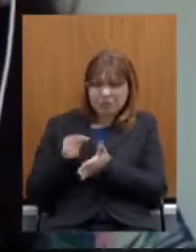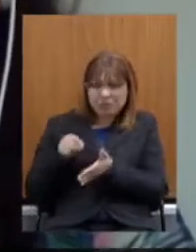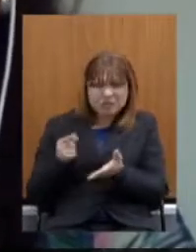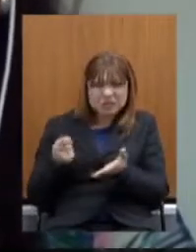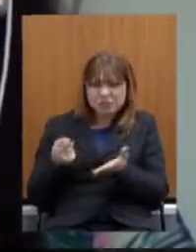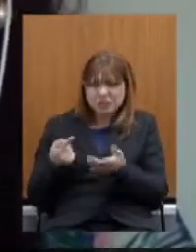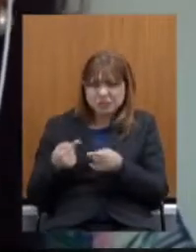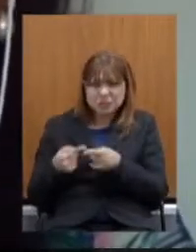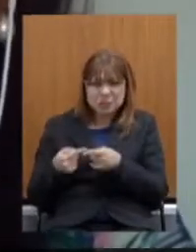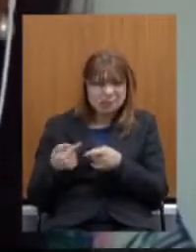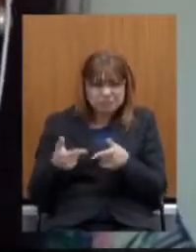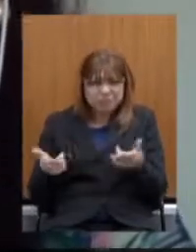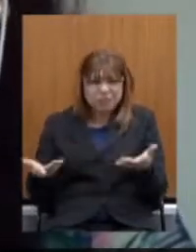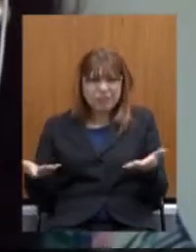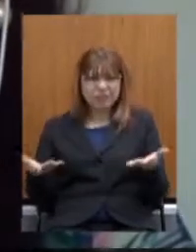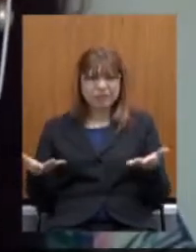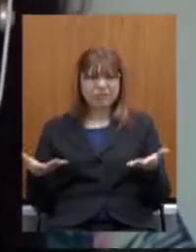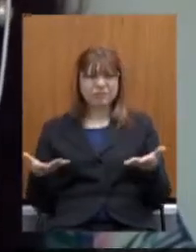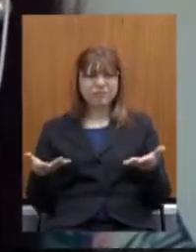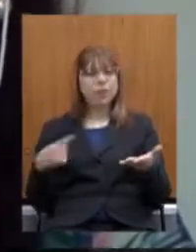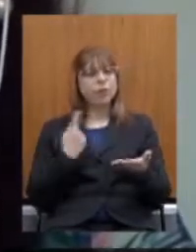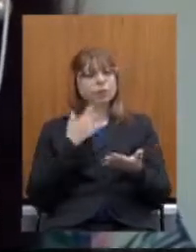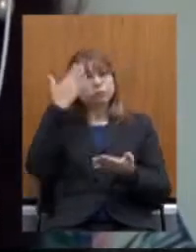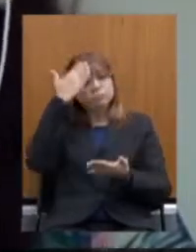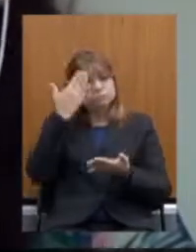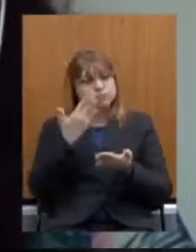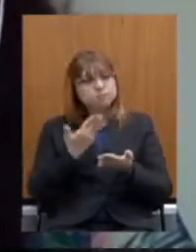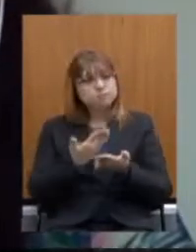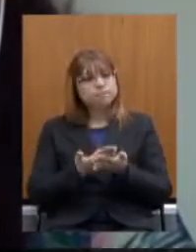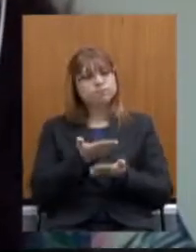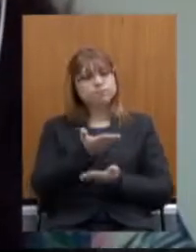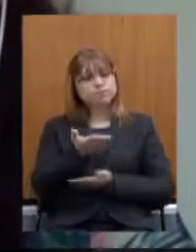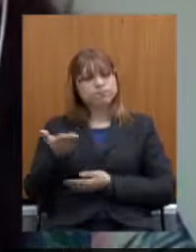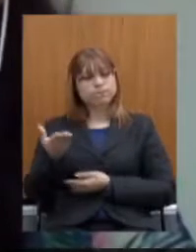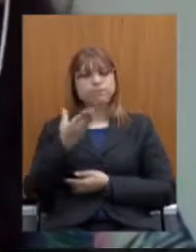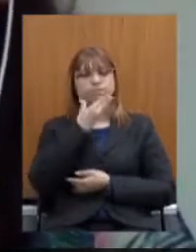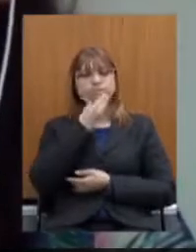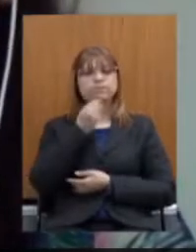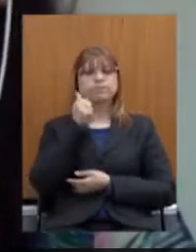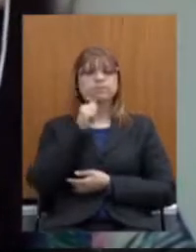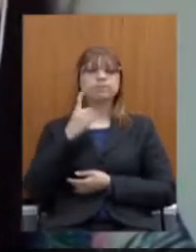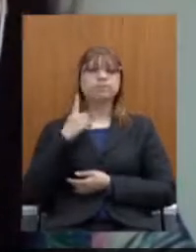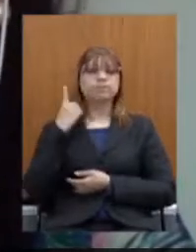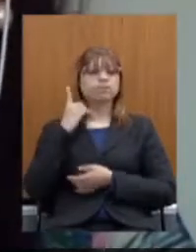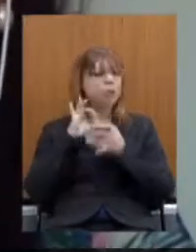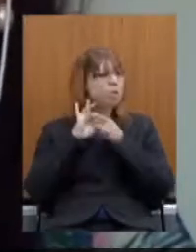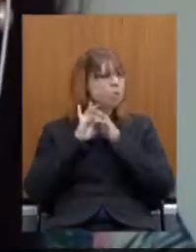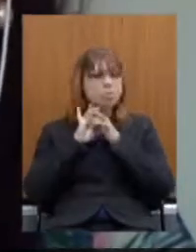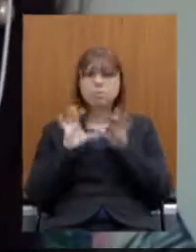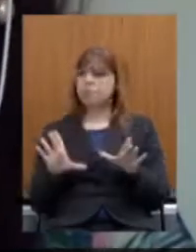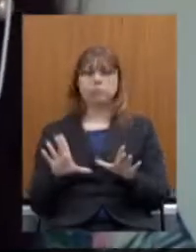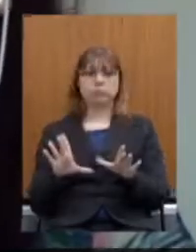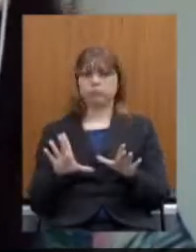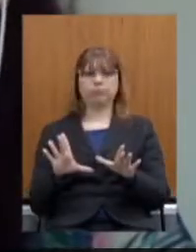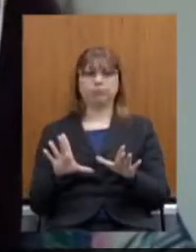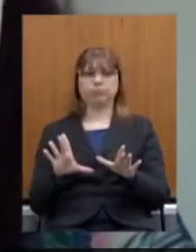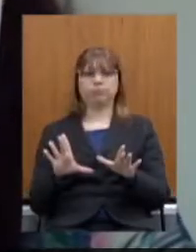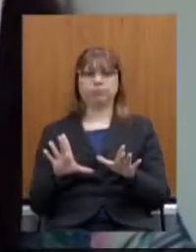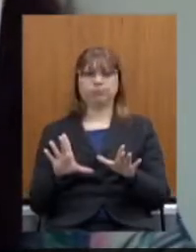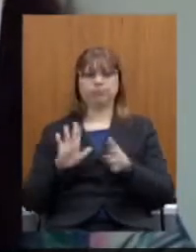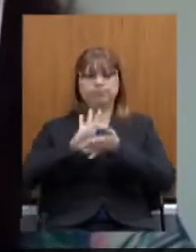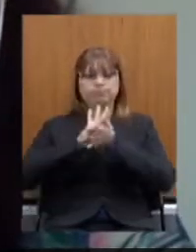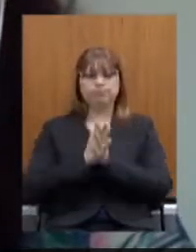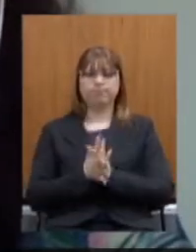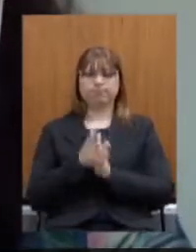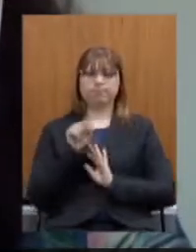nós confiamos que os deputados e deputadas dessa casa não permitirão essa discriminação.